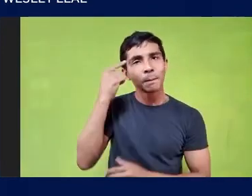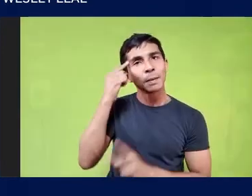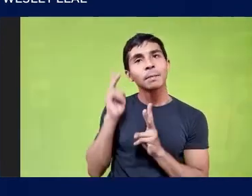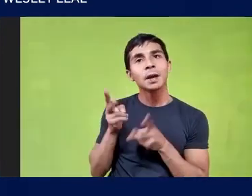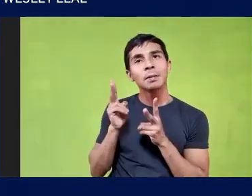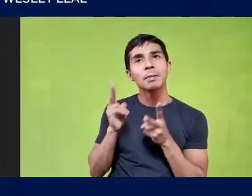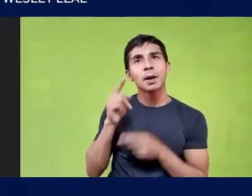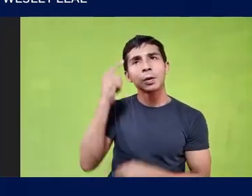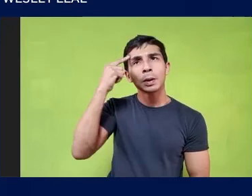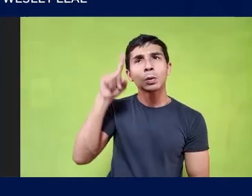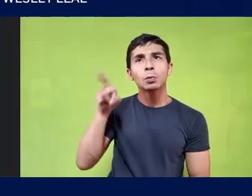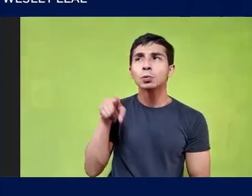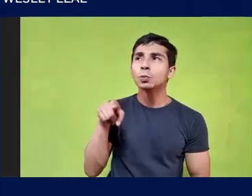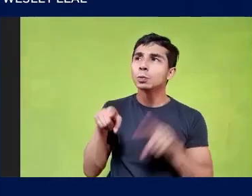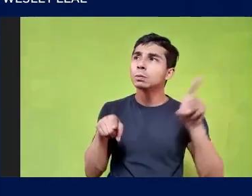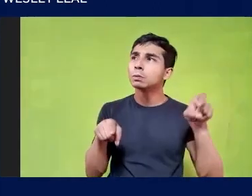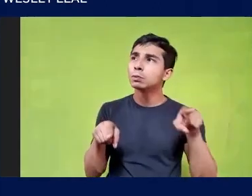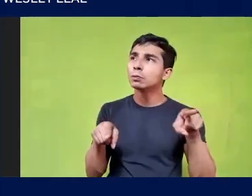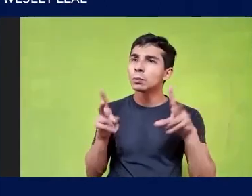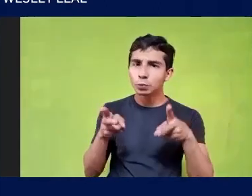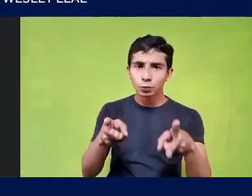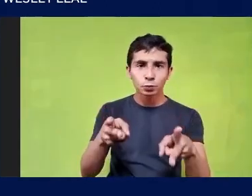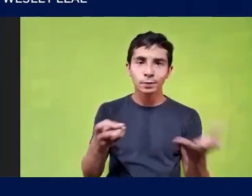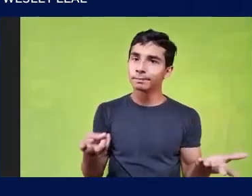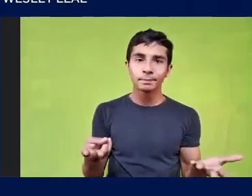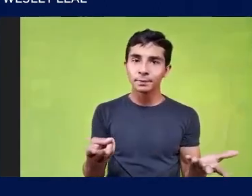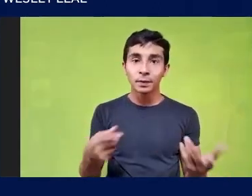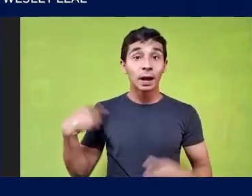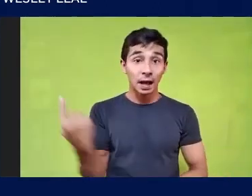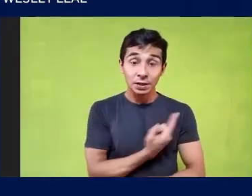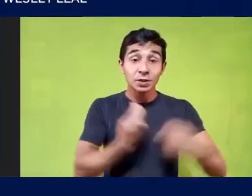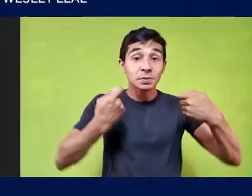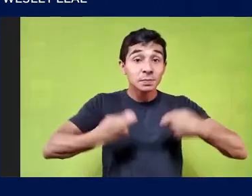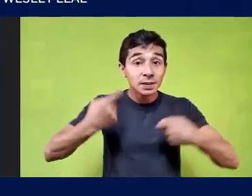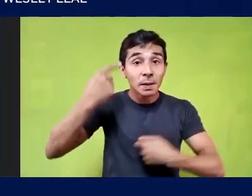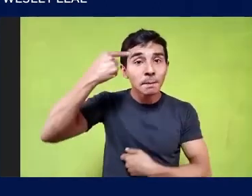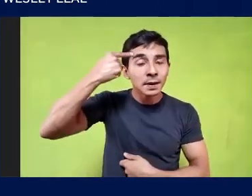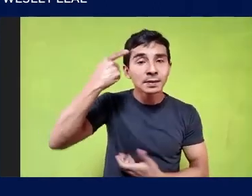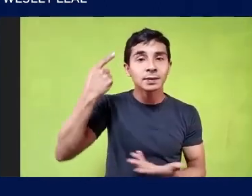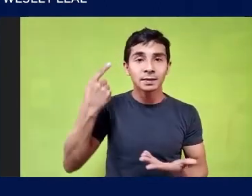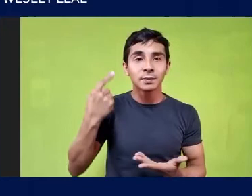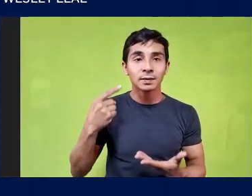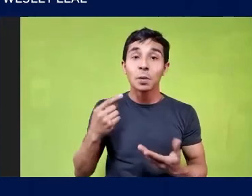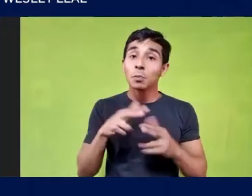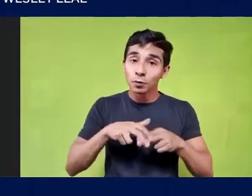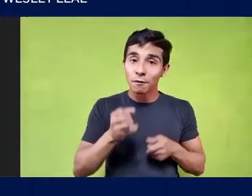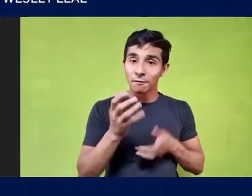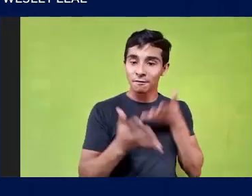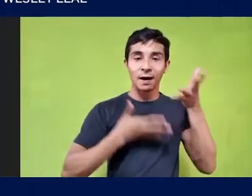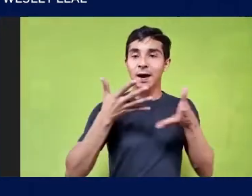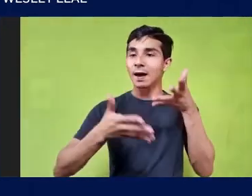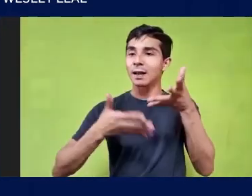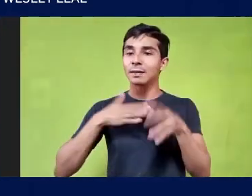A gente vai ficar Aí Então Essa é uma questão Para a gente pensar Para a gente pensar A fala Pode articular Do meu ponto de vista Uma